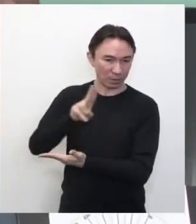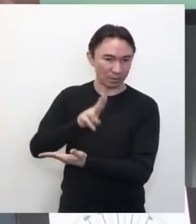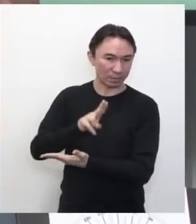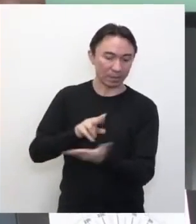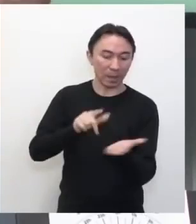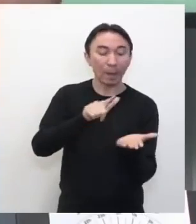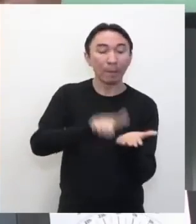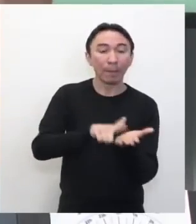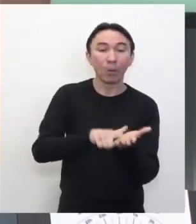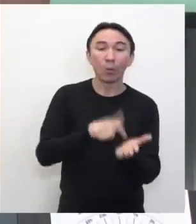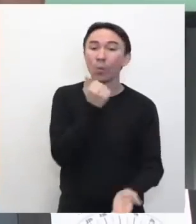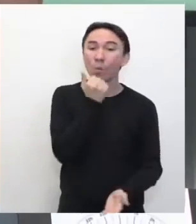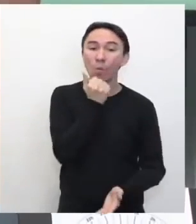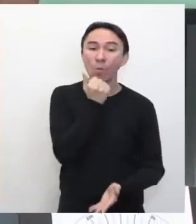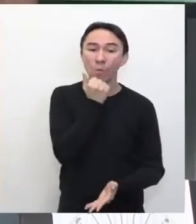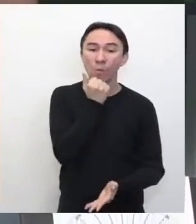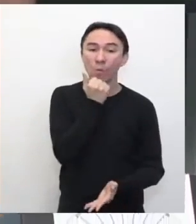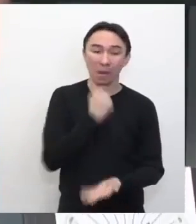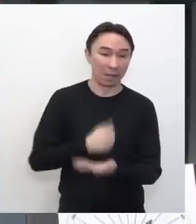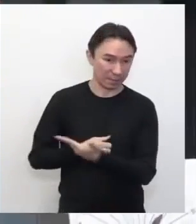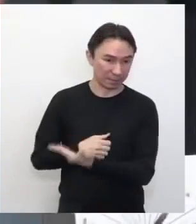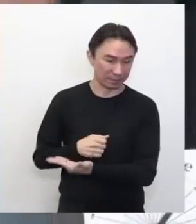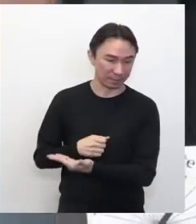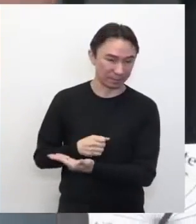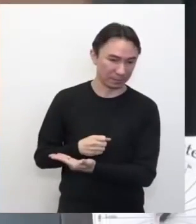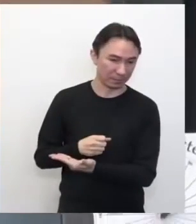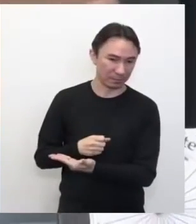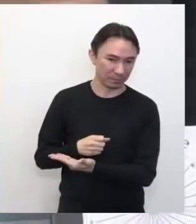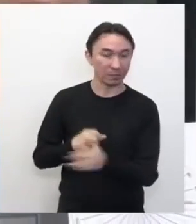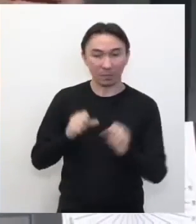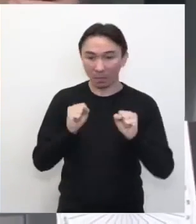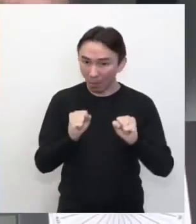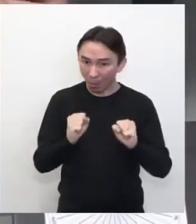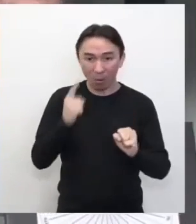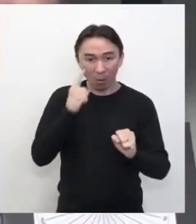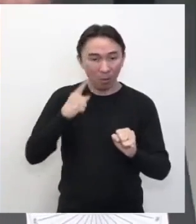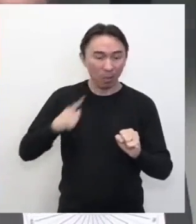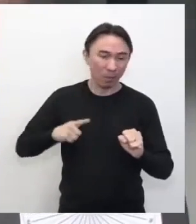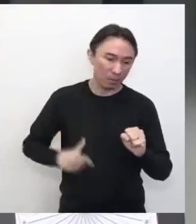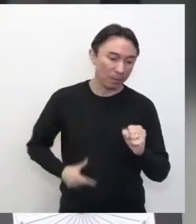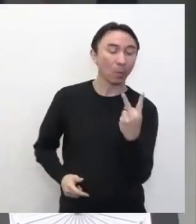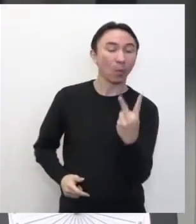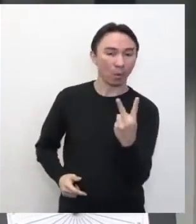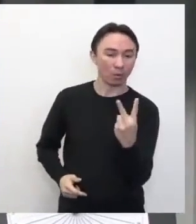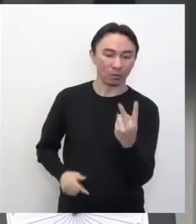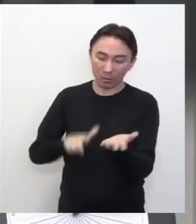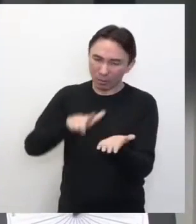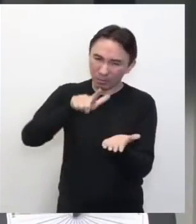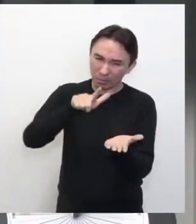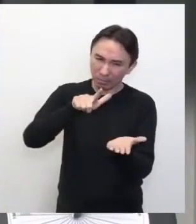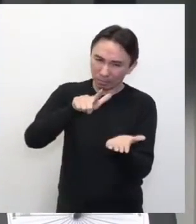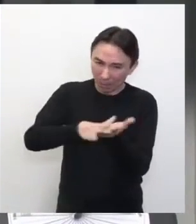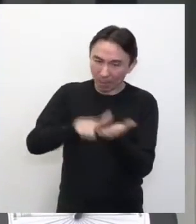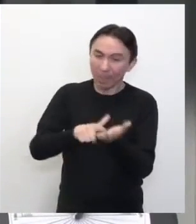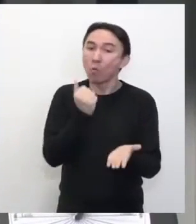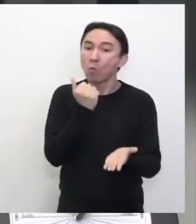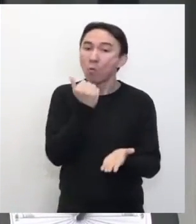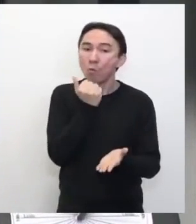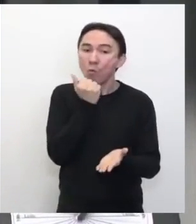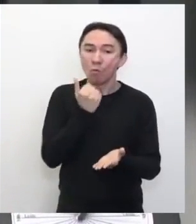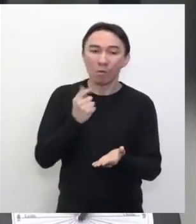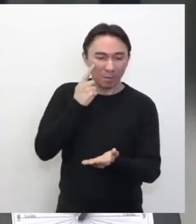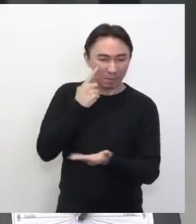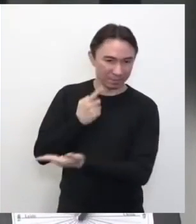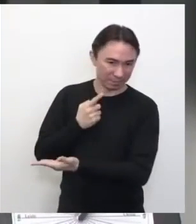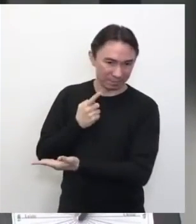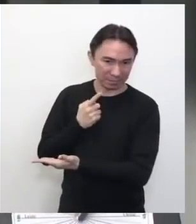aqui o papelão. A questão é a seguinte. Você pode pegar duas placas de papelão, né? E você fazer, fixar